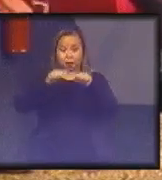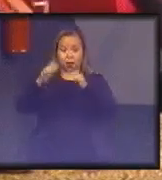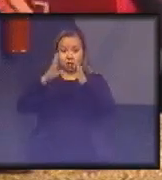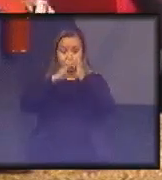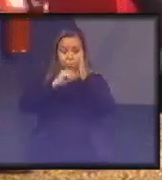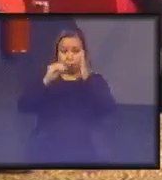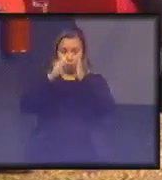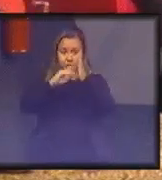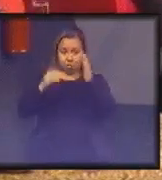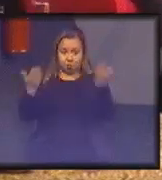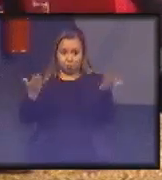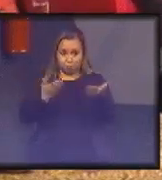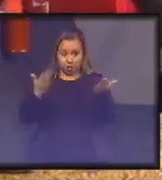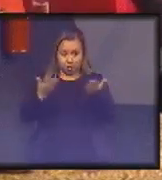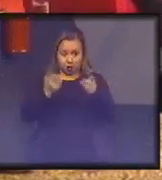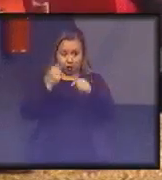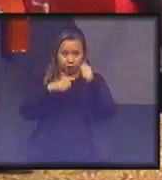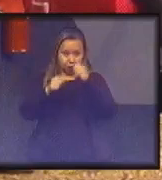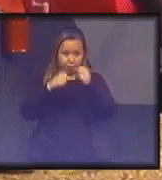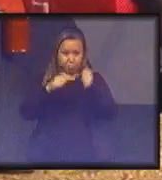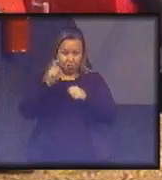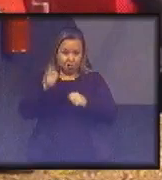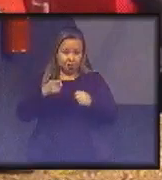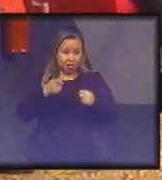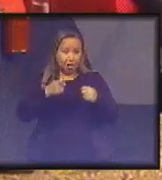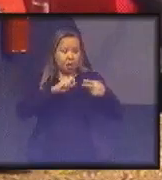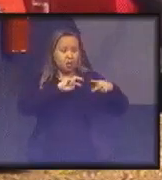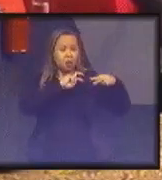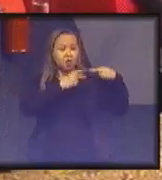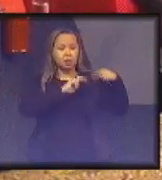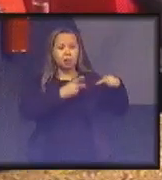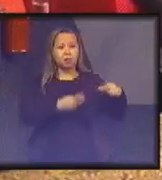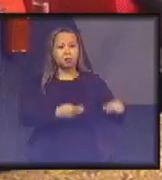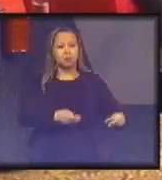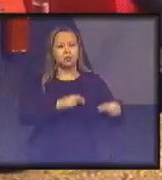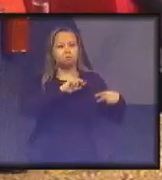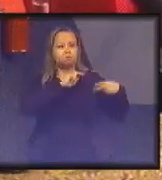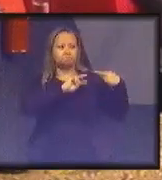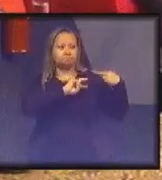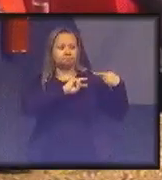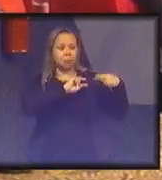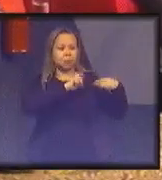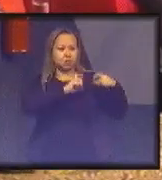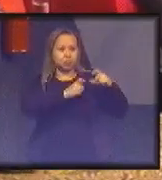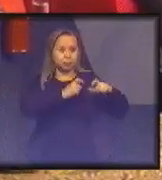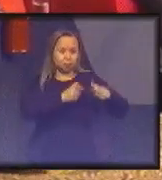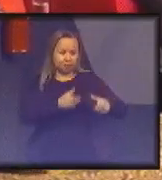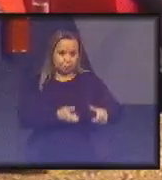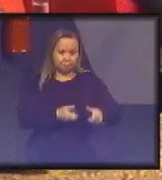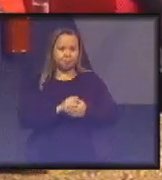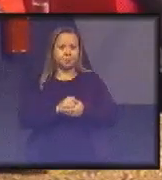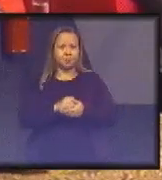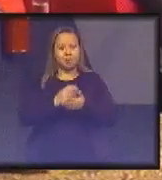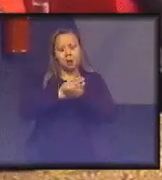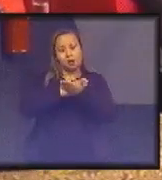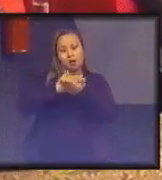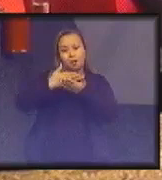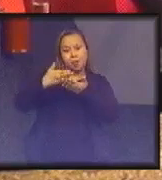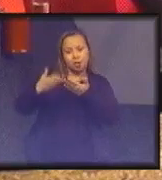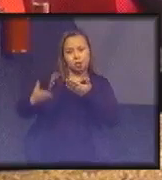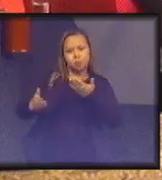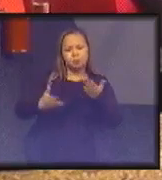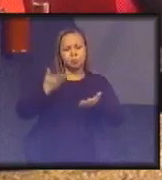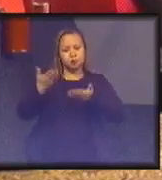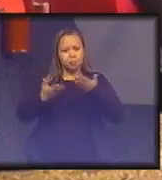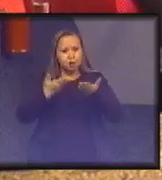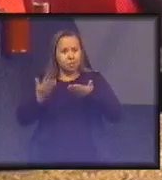economia que é muito mais tradicional, baseado em economia linear. a partir de inspiração em